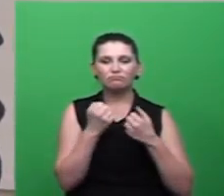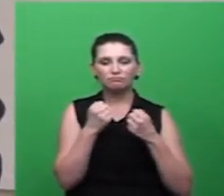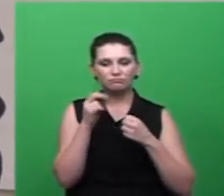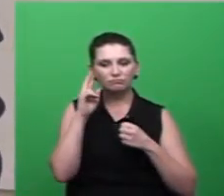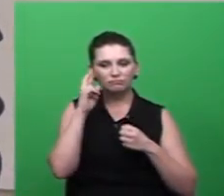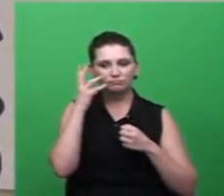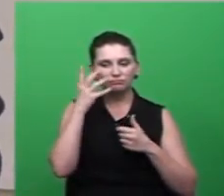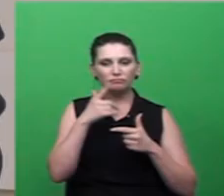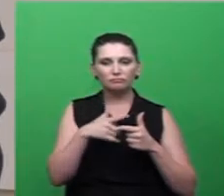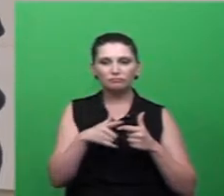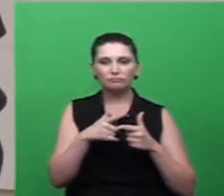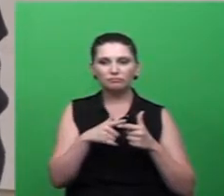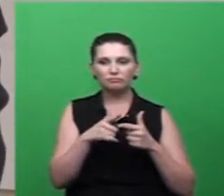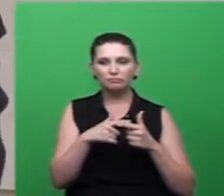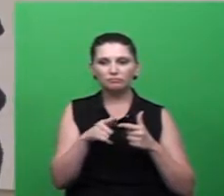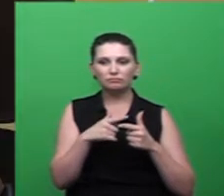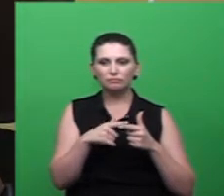trabalho